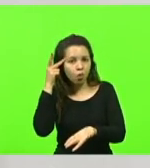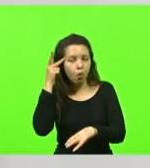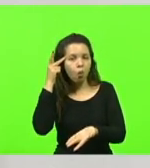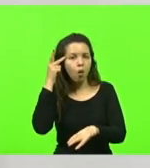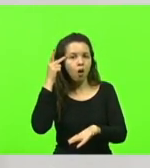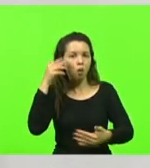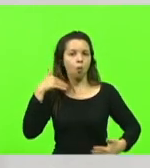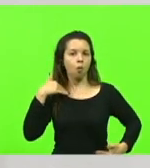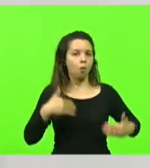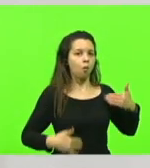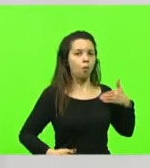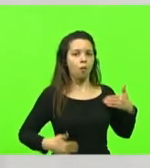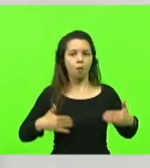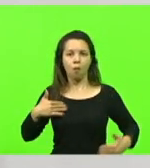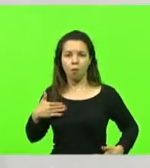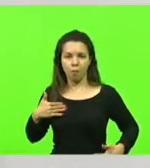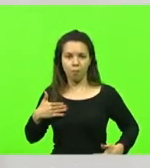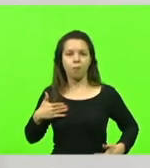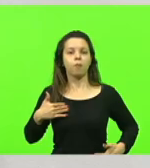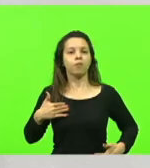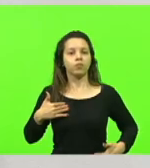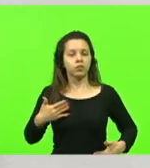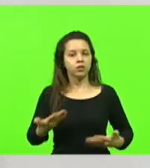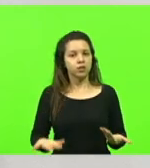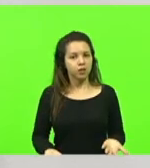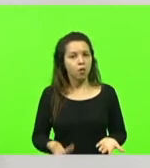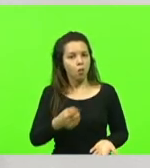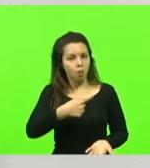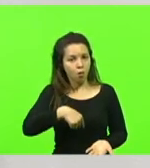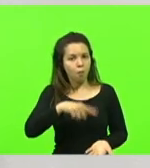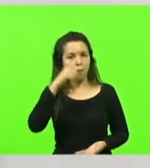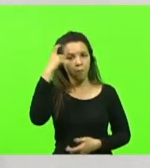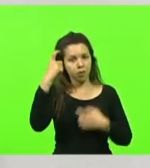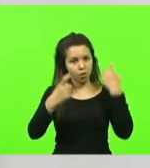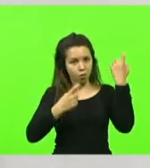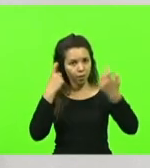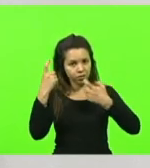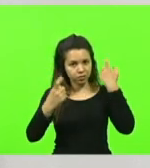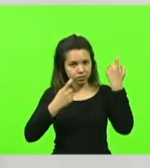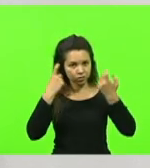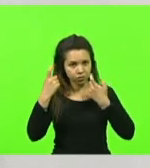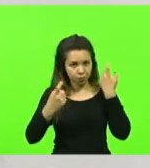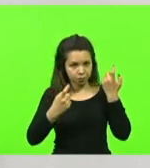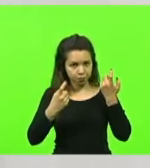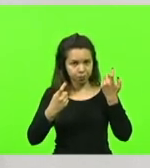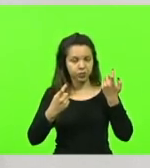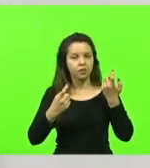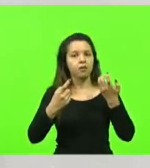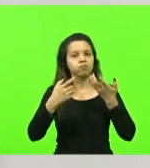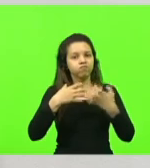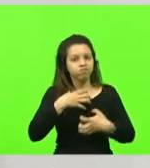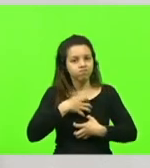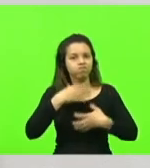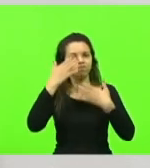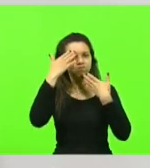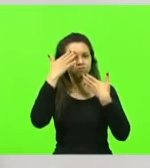Então, vai daqui a minha preocupação, a minha gratidão também,